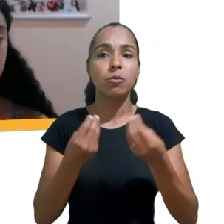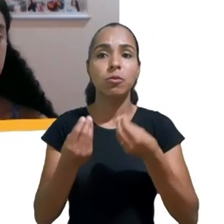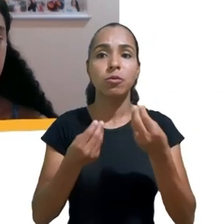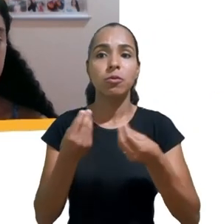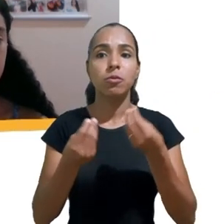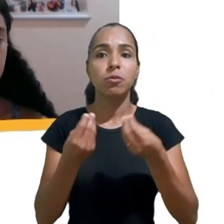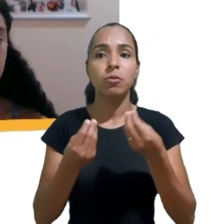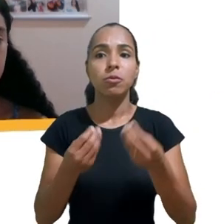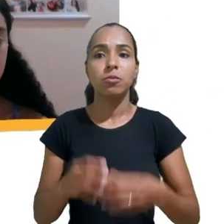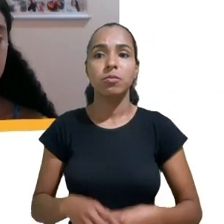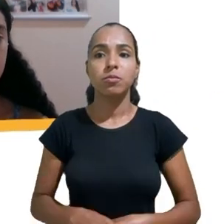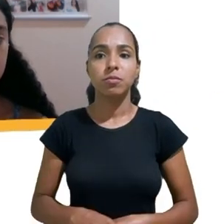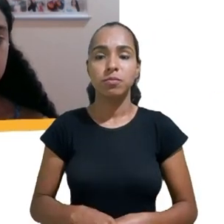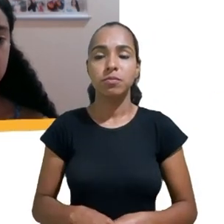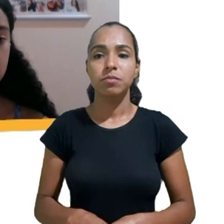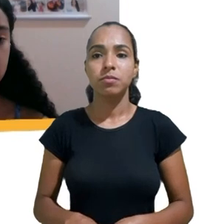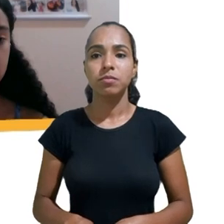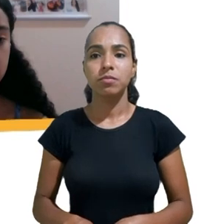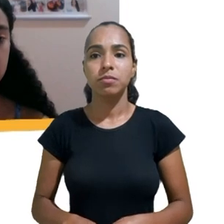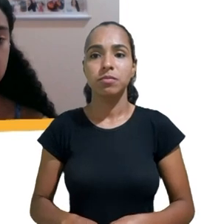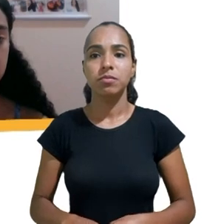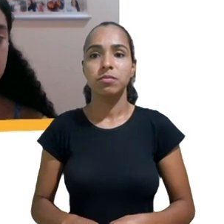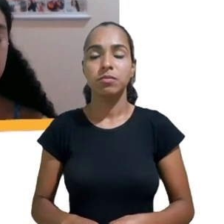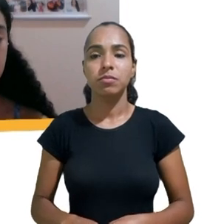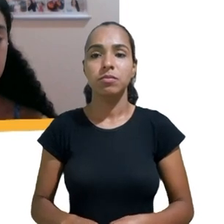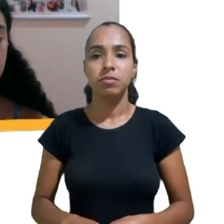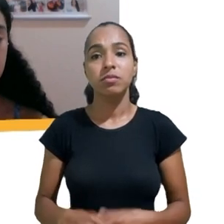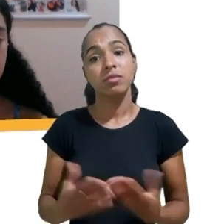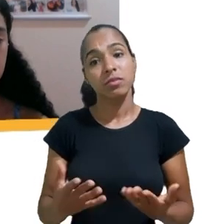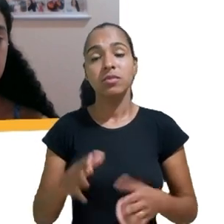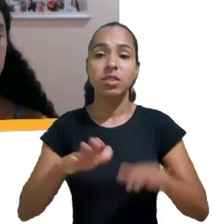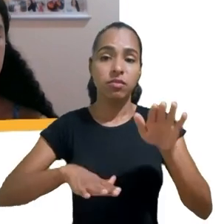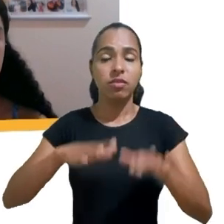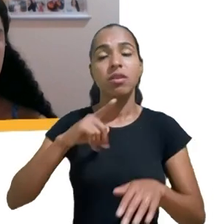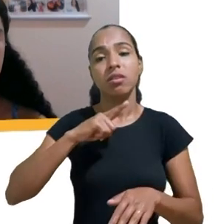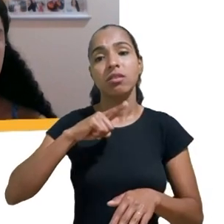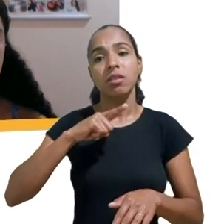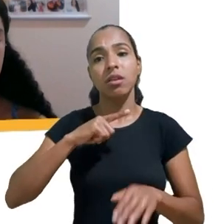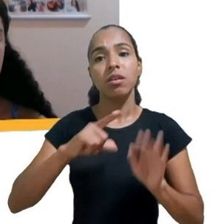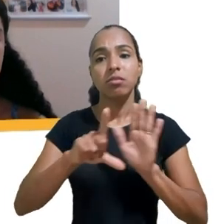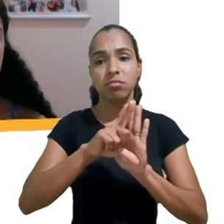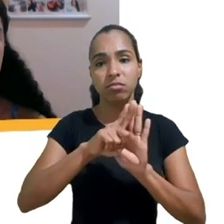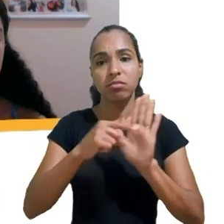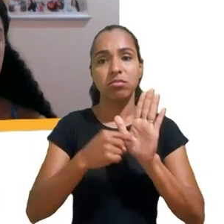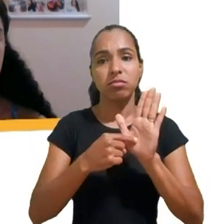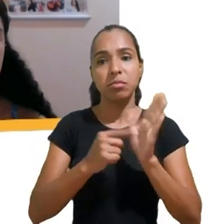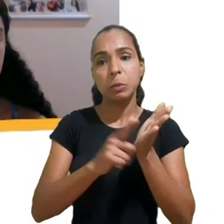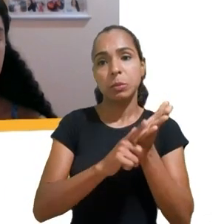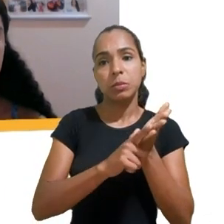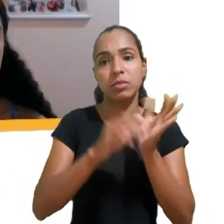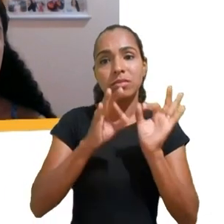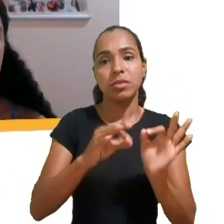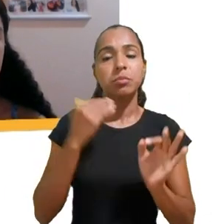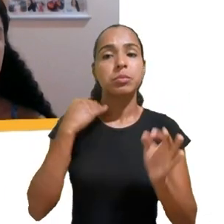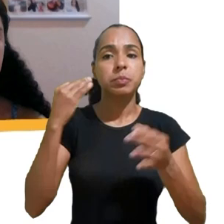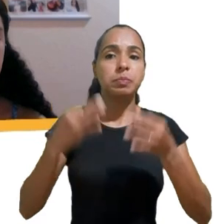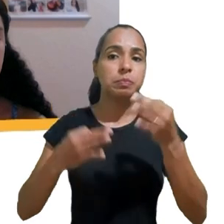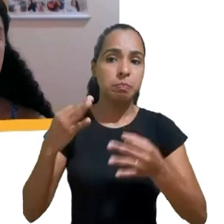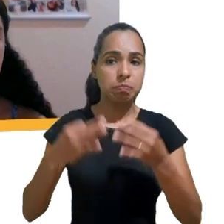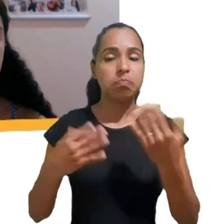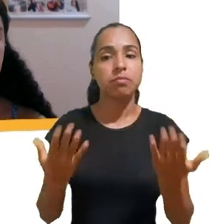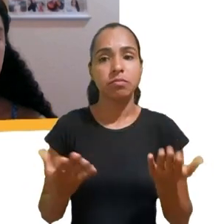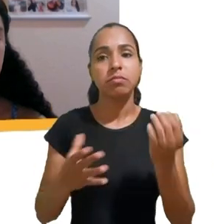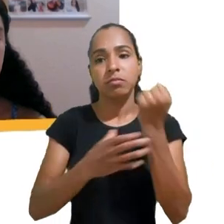artístico, muitas vezes até sem alvará judicial, promovendo a publicidade infantil de uma maneira velada, como você deu tantos